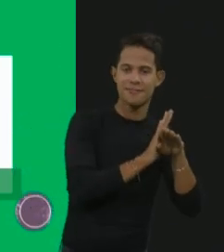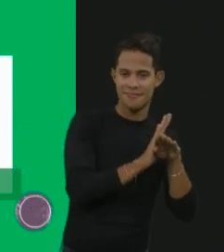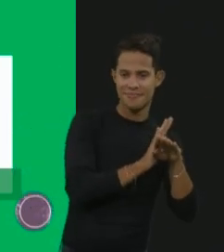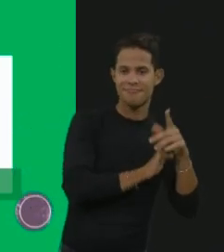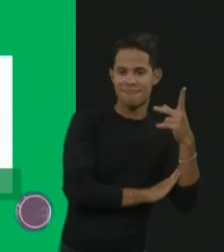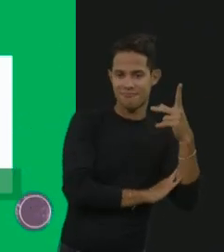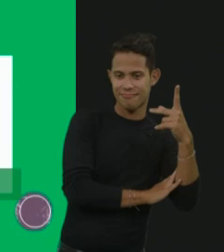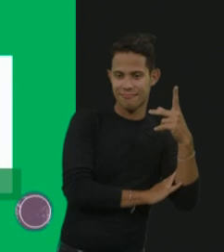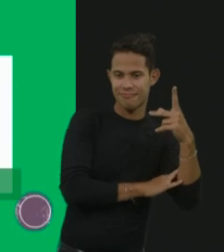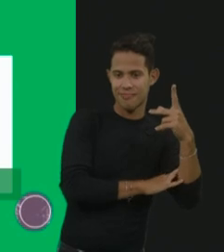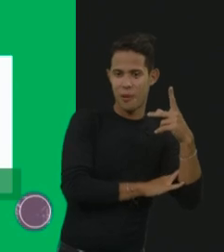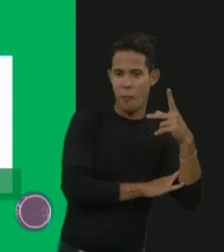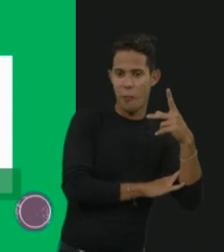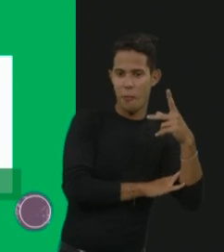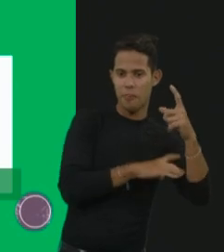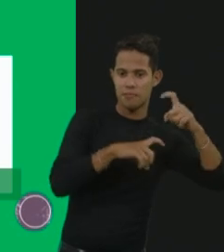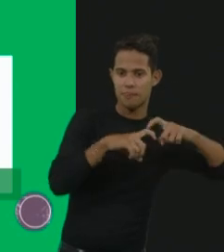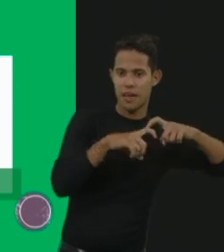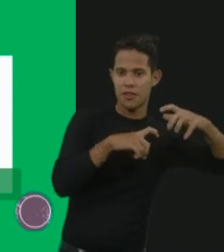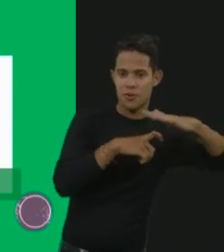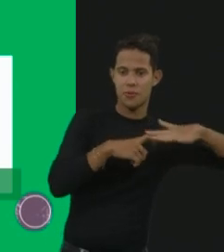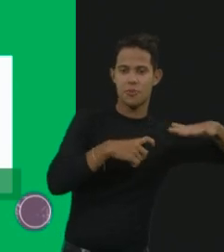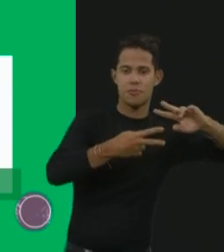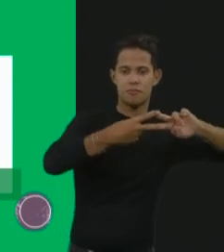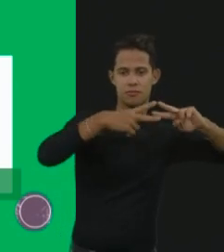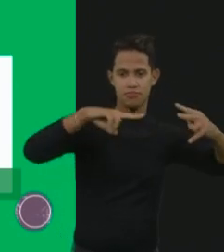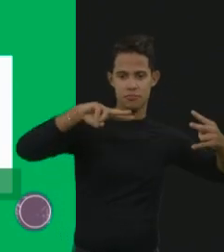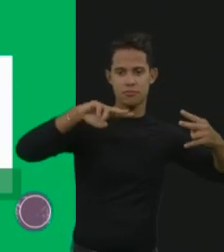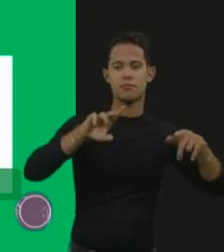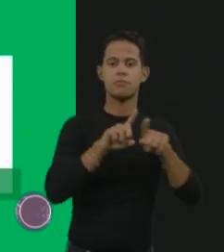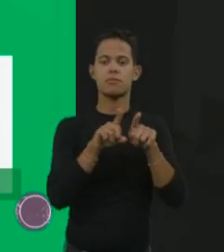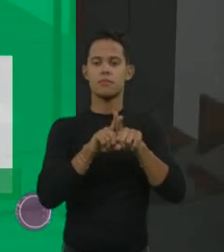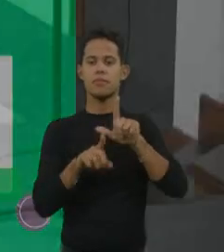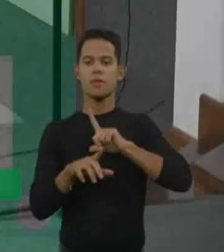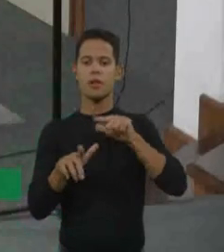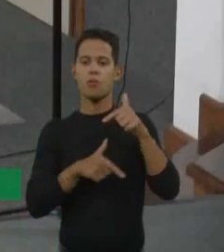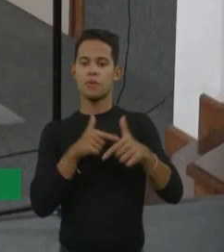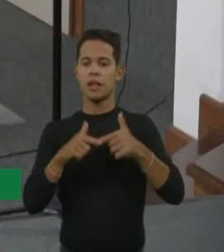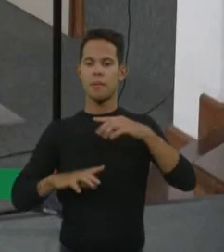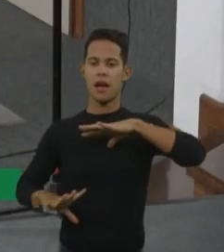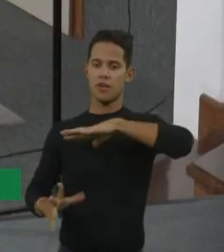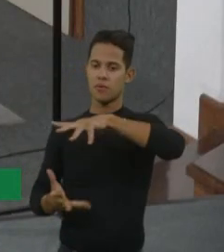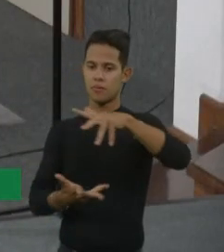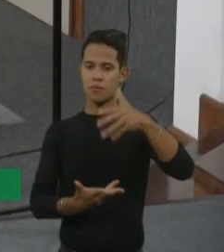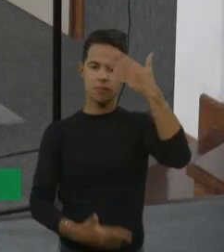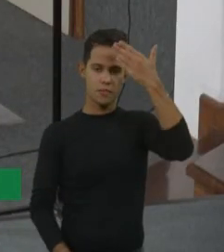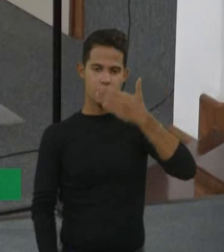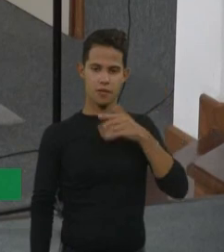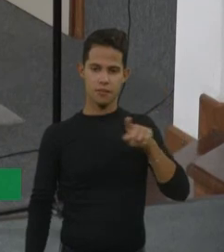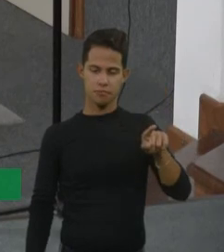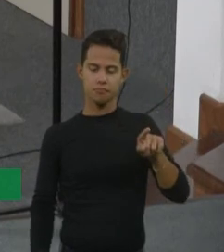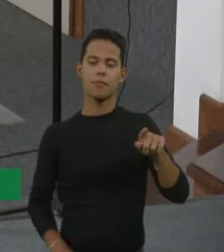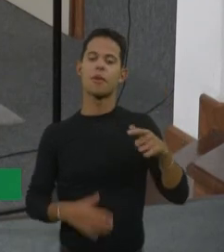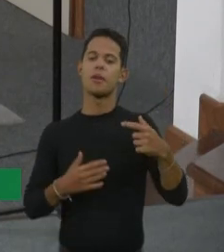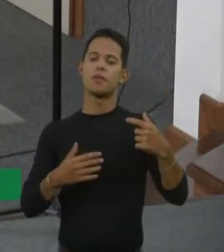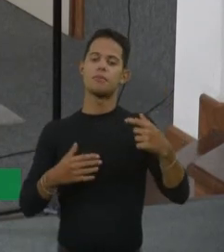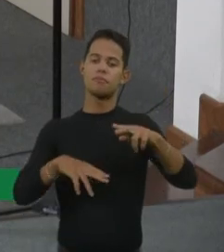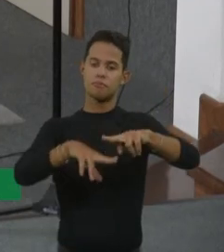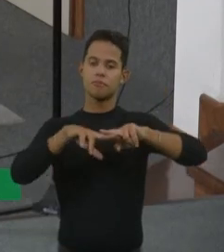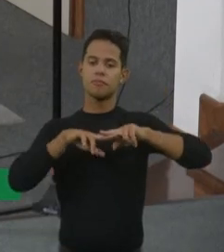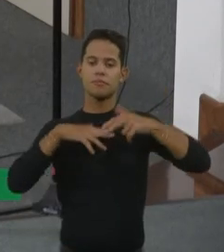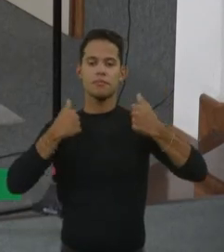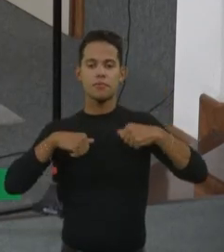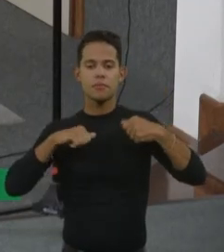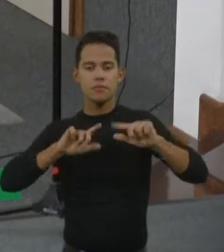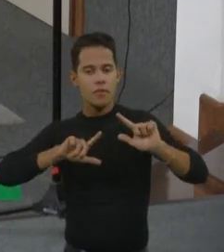diagnóstico, tá? A gente tem um trabalho mundial, né, mostrando isso aqui, tá? Então, a gente tem que lutar por esse diagnóstico precoce.